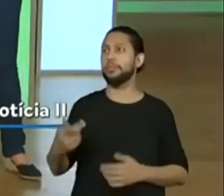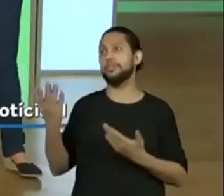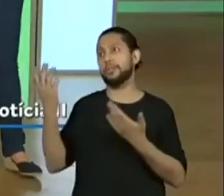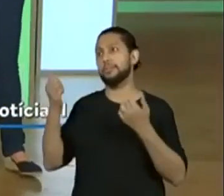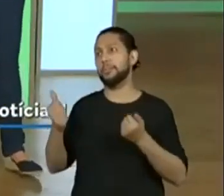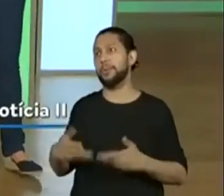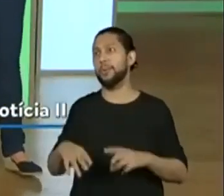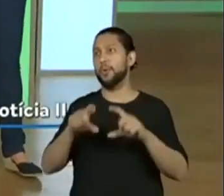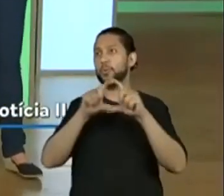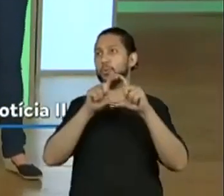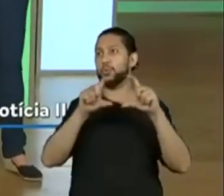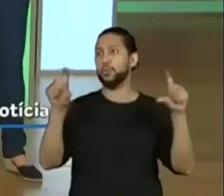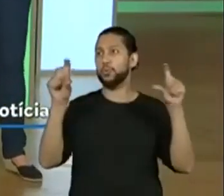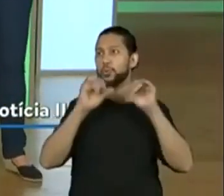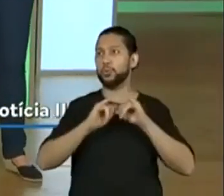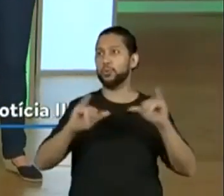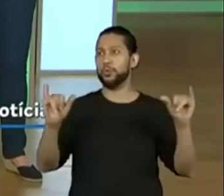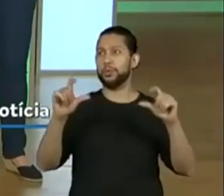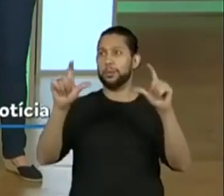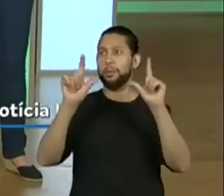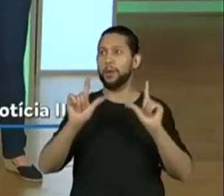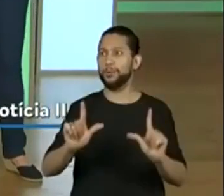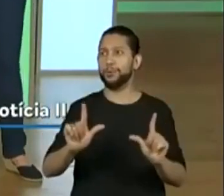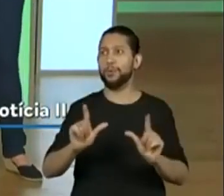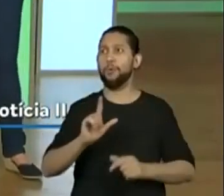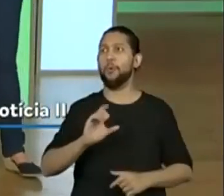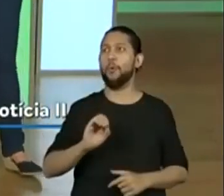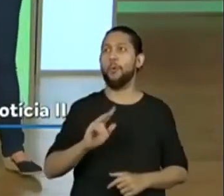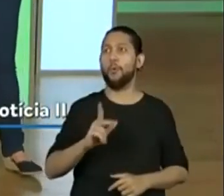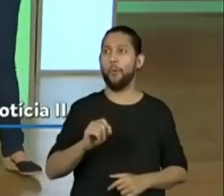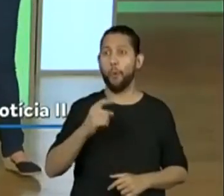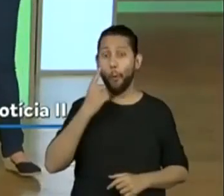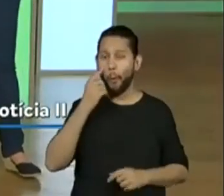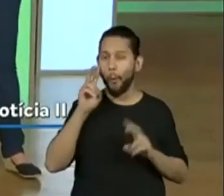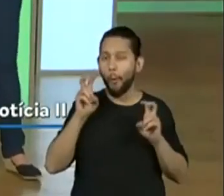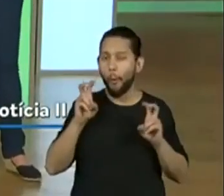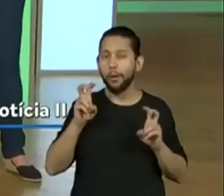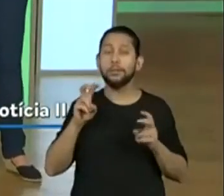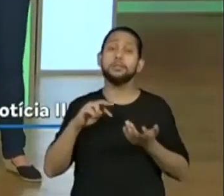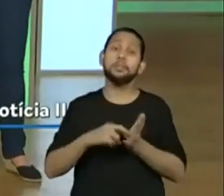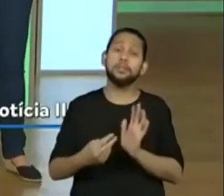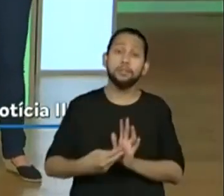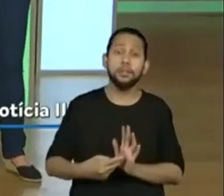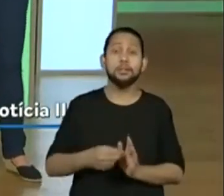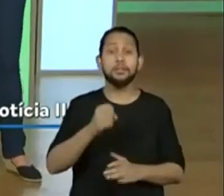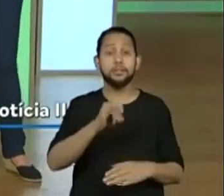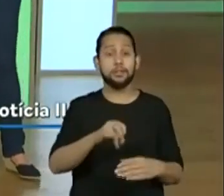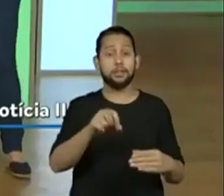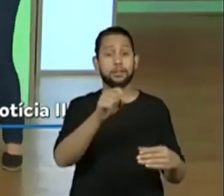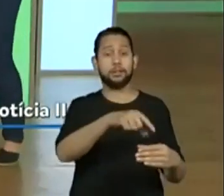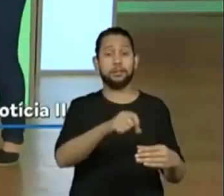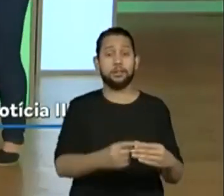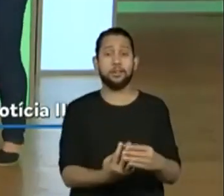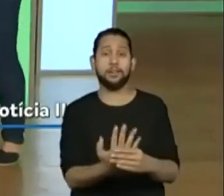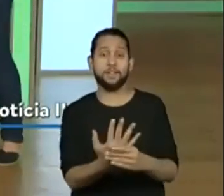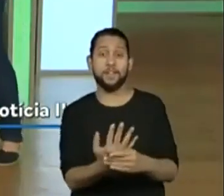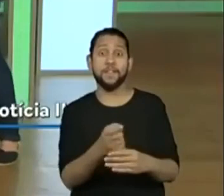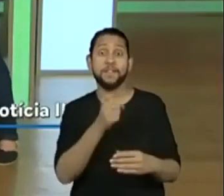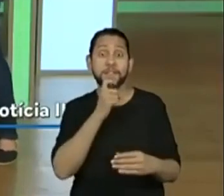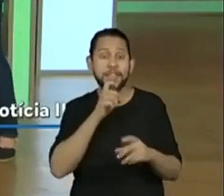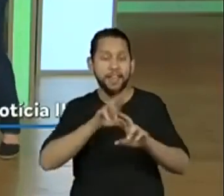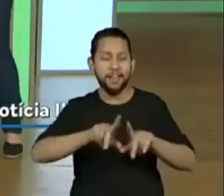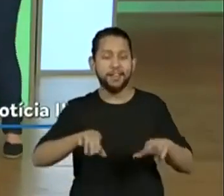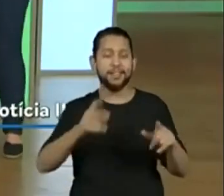notícia. Sim. É ter um jardim bem verde pode te deixar mais feliz e relaxado. Sim, você passa aí para mim, professora, por favor?